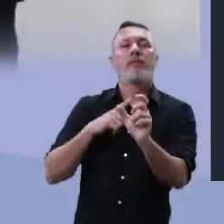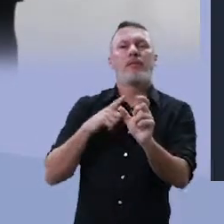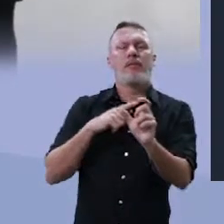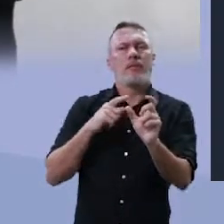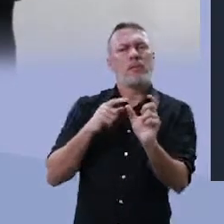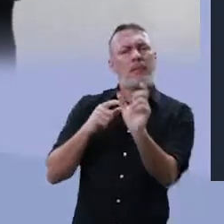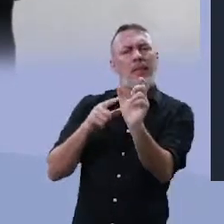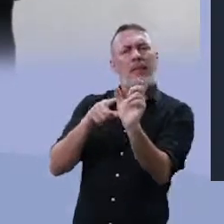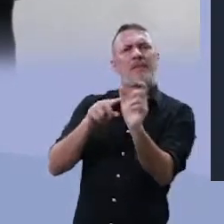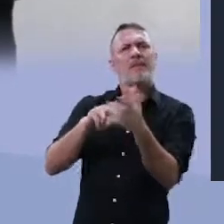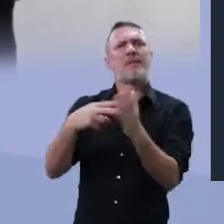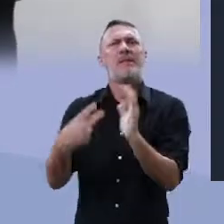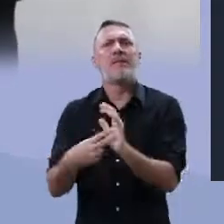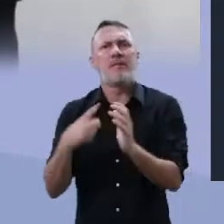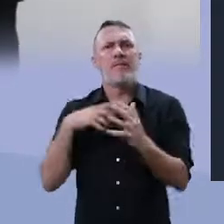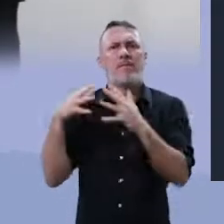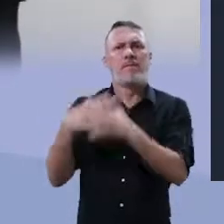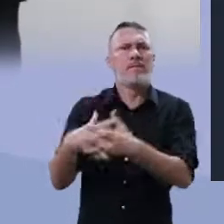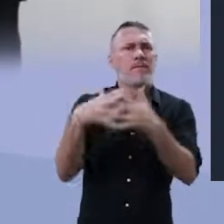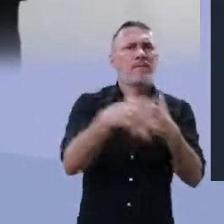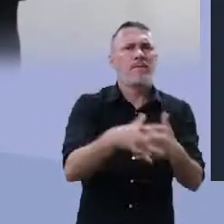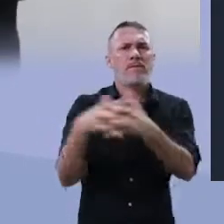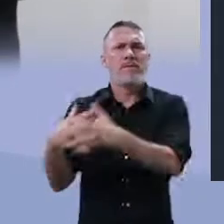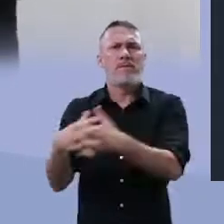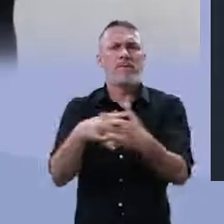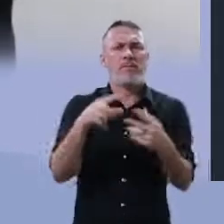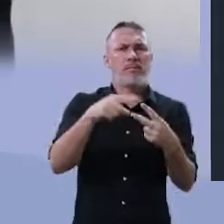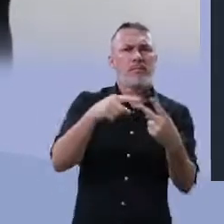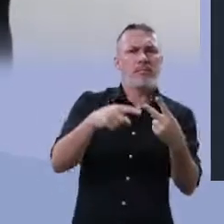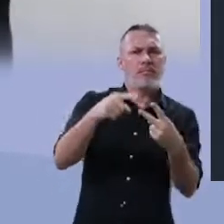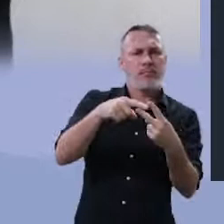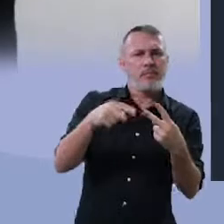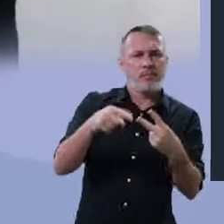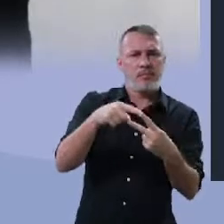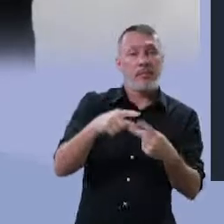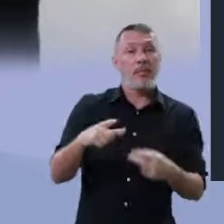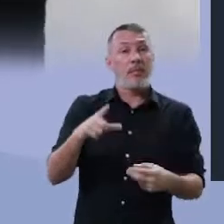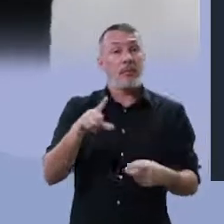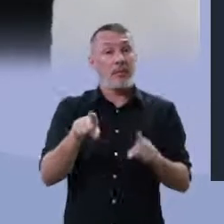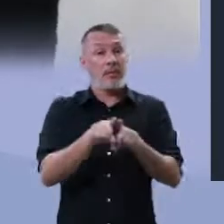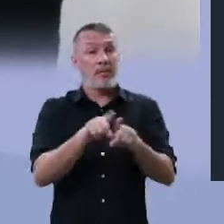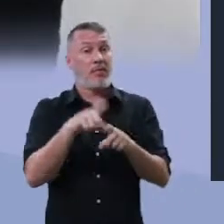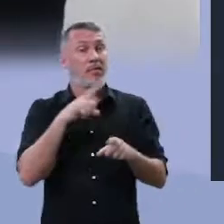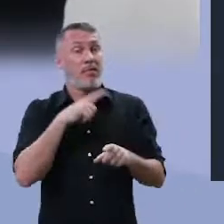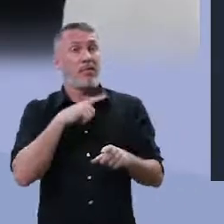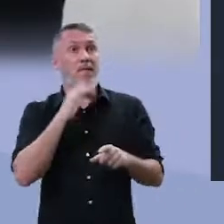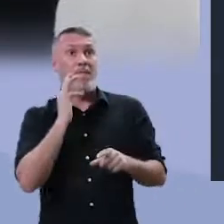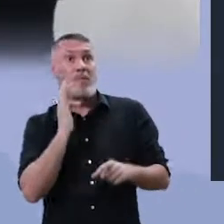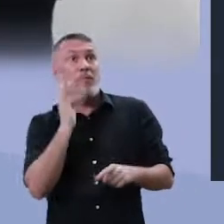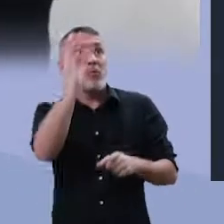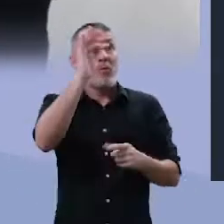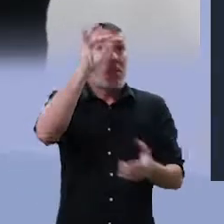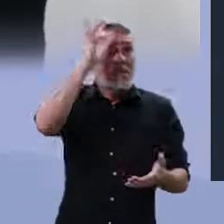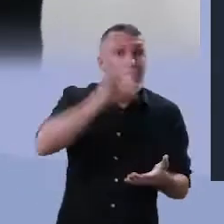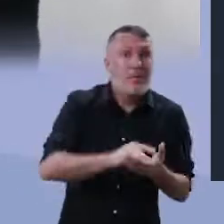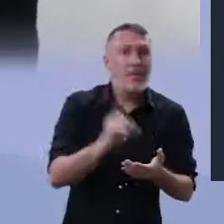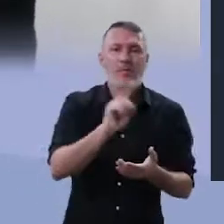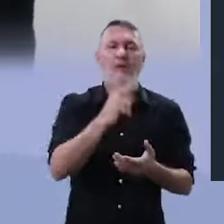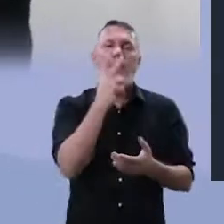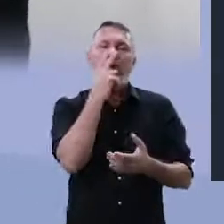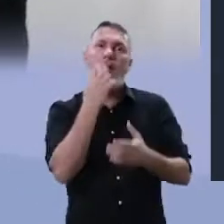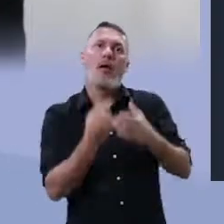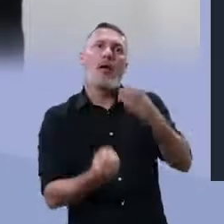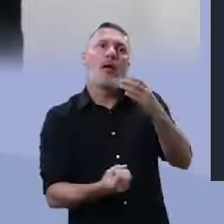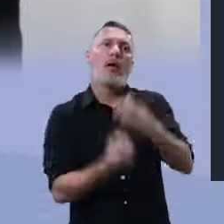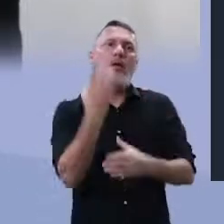dupla interpretação, com riqueza ficcional, ou seja, uma linguagem